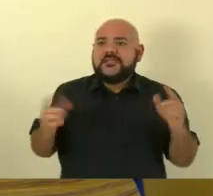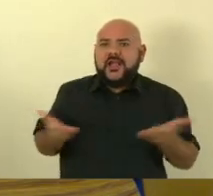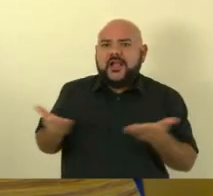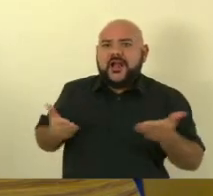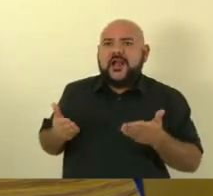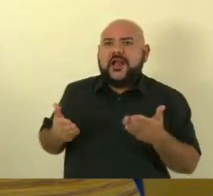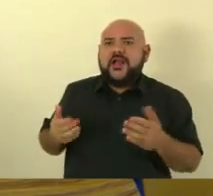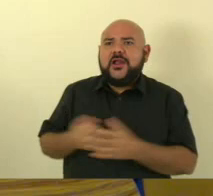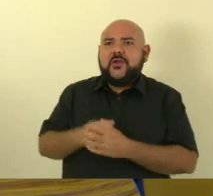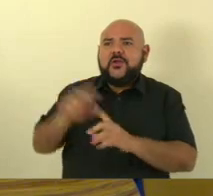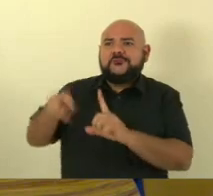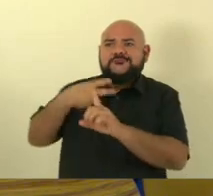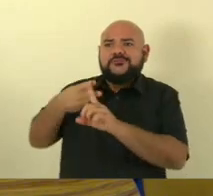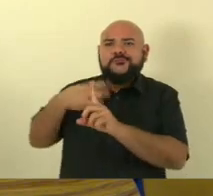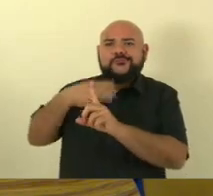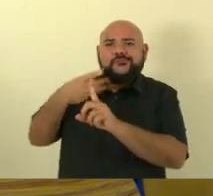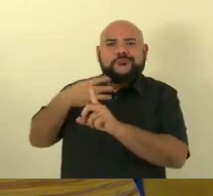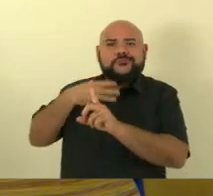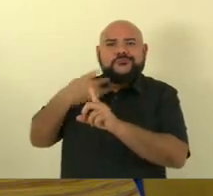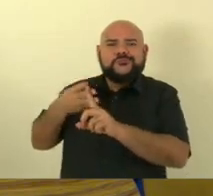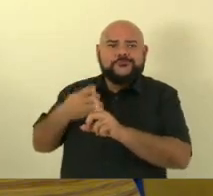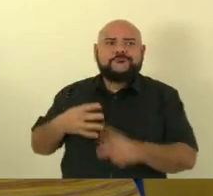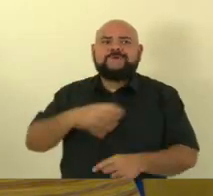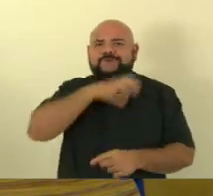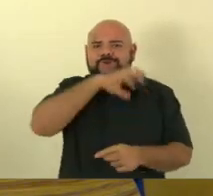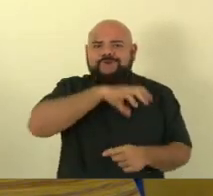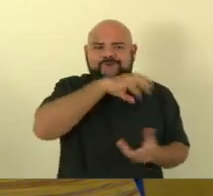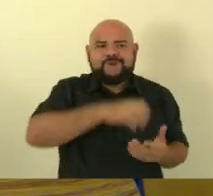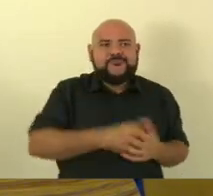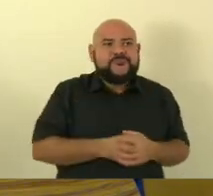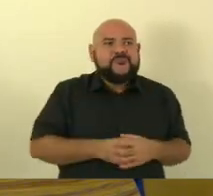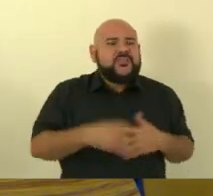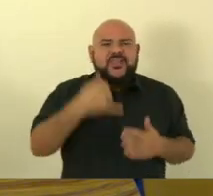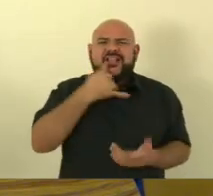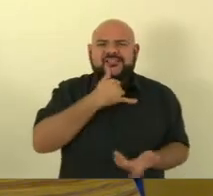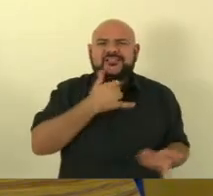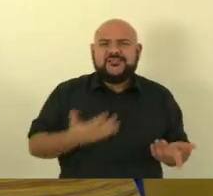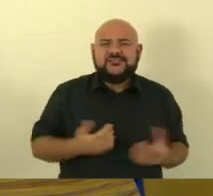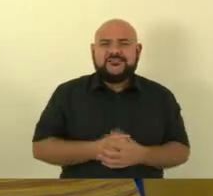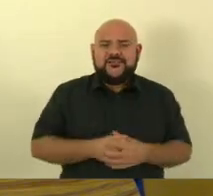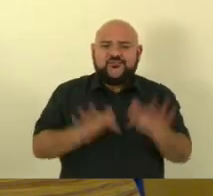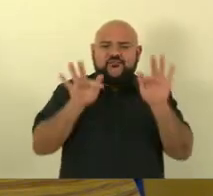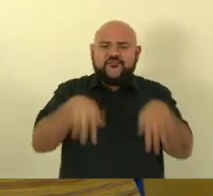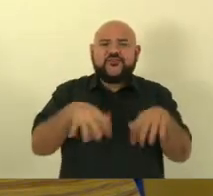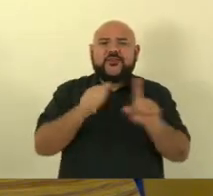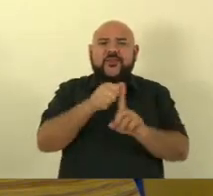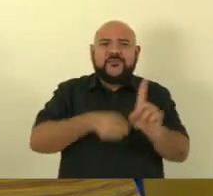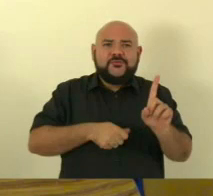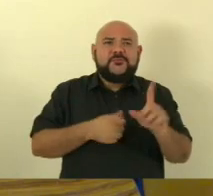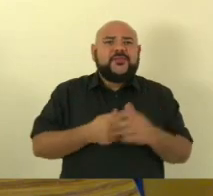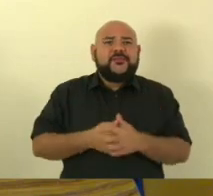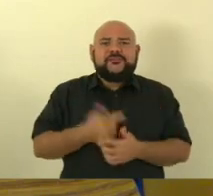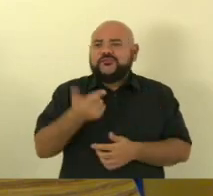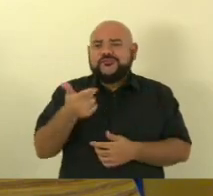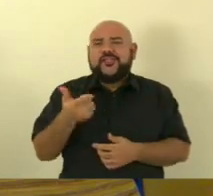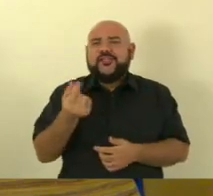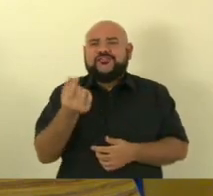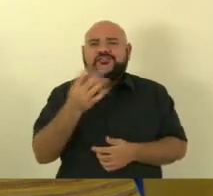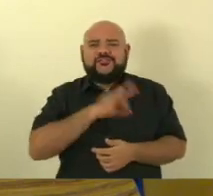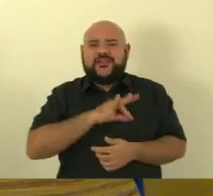o Brasil se encontre hoje nesse fundo do poço com no final do mês o foro de São Paulo os maiores